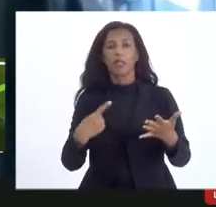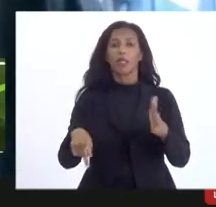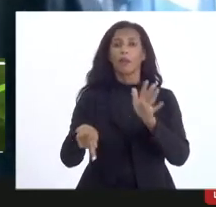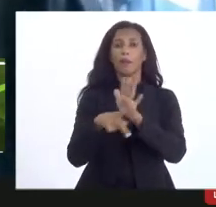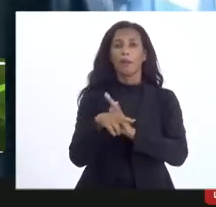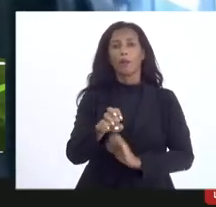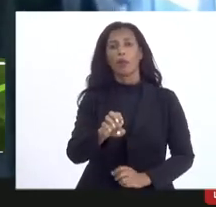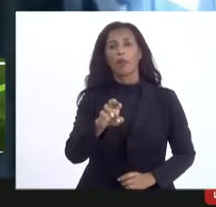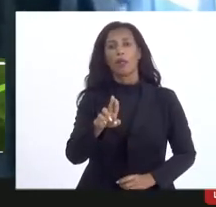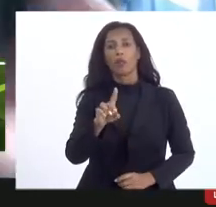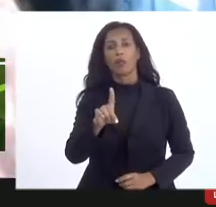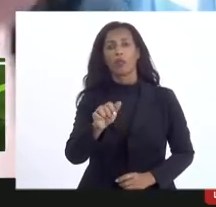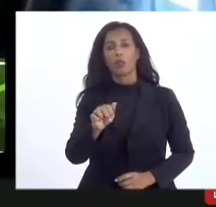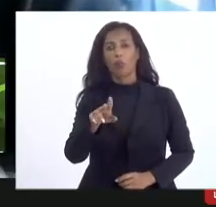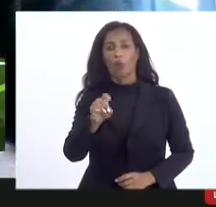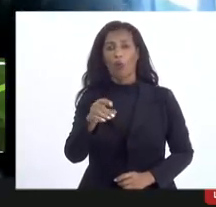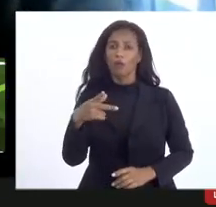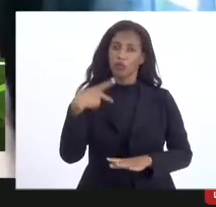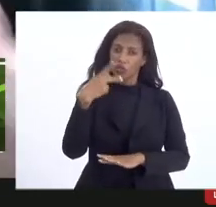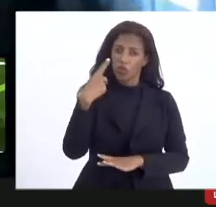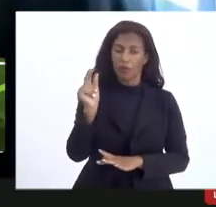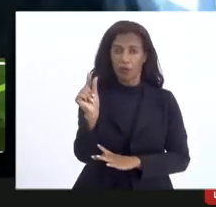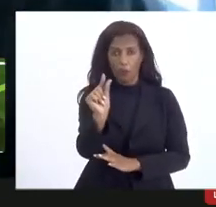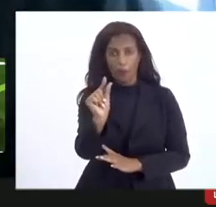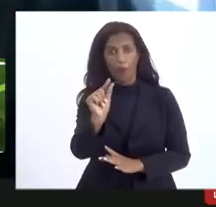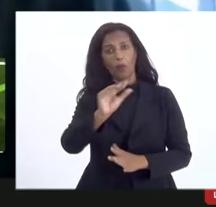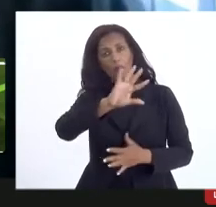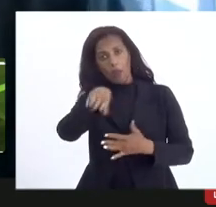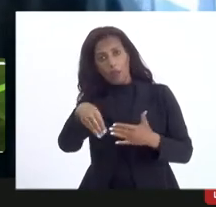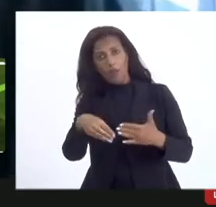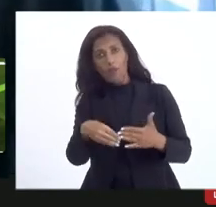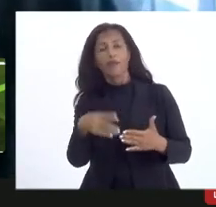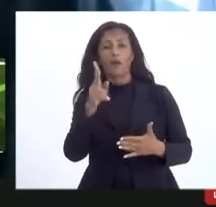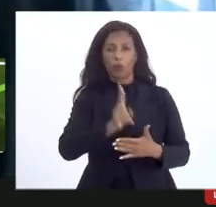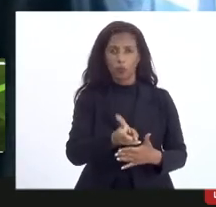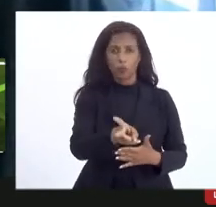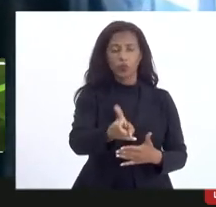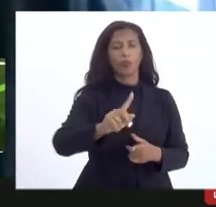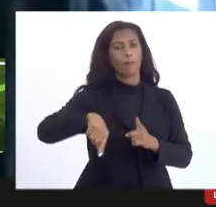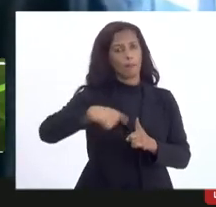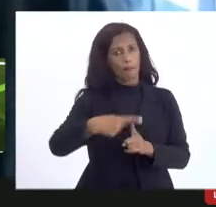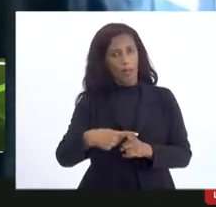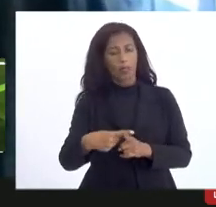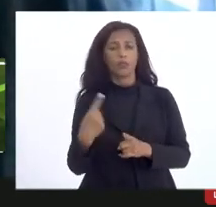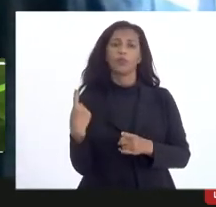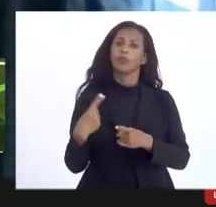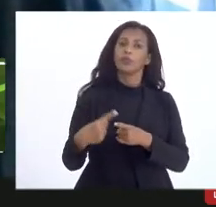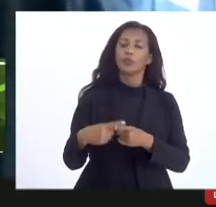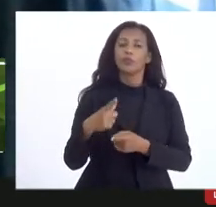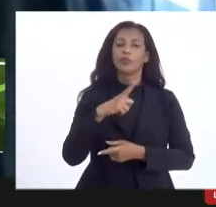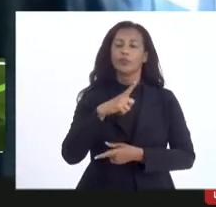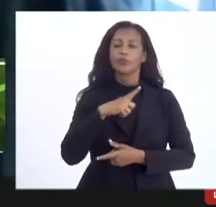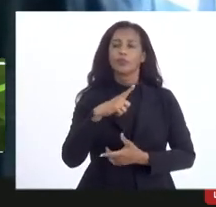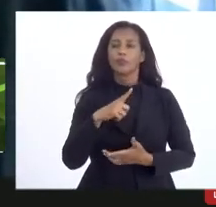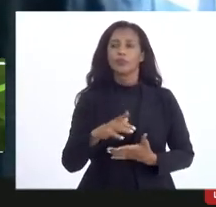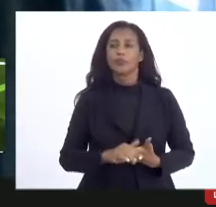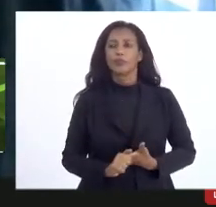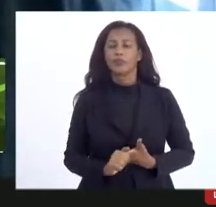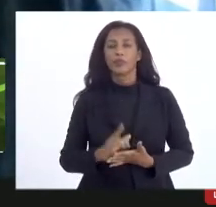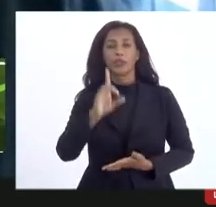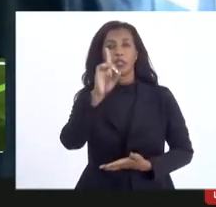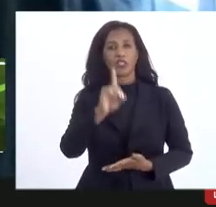próprio Eduardo Lurnel que já falou um pouco mas que ainda vai falar mais porque tem tem